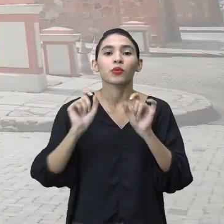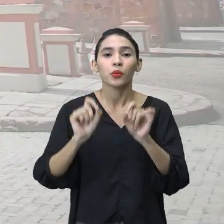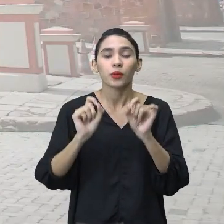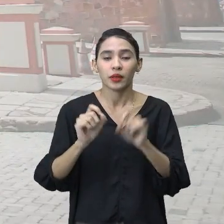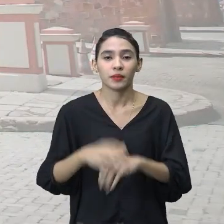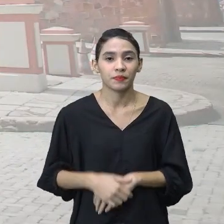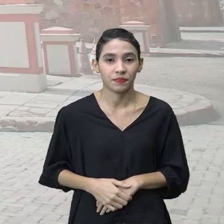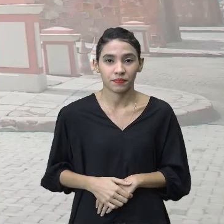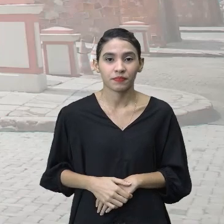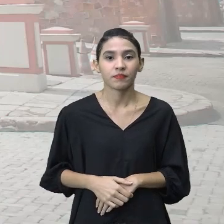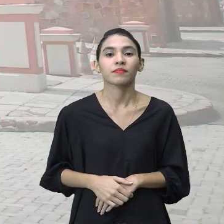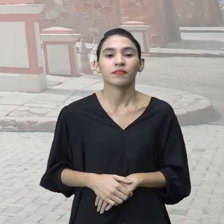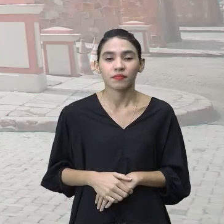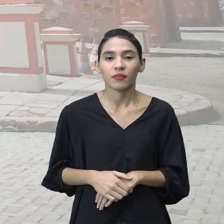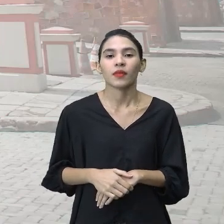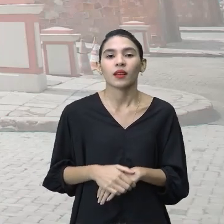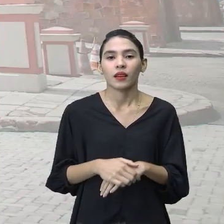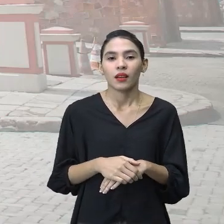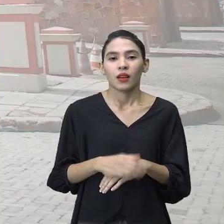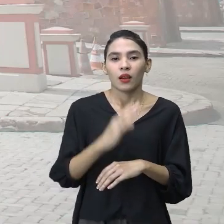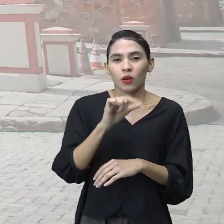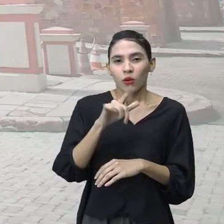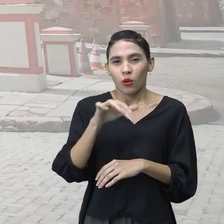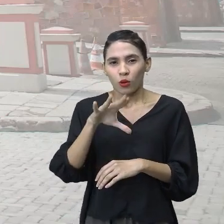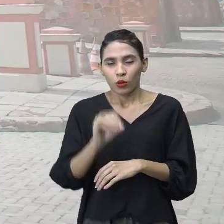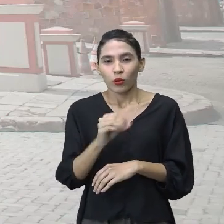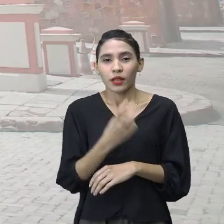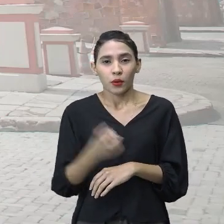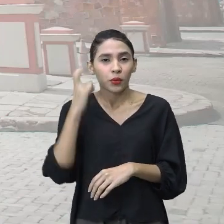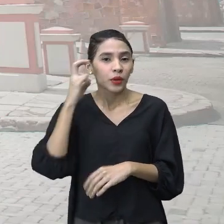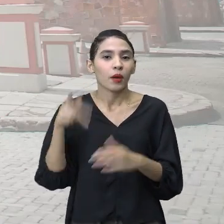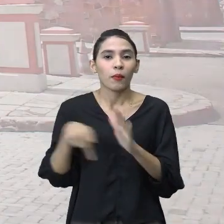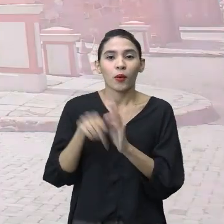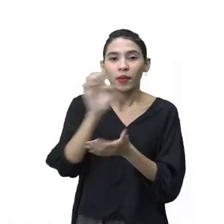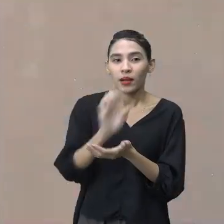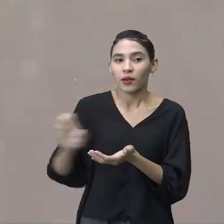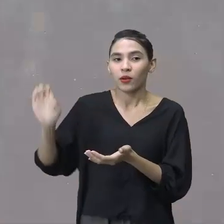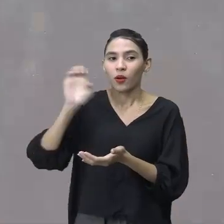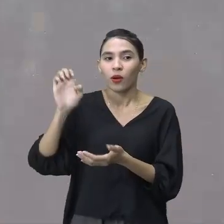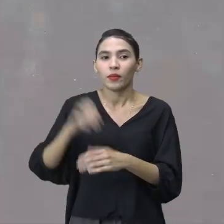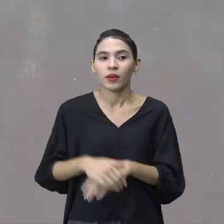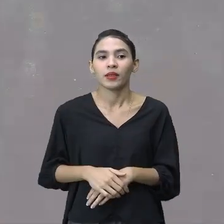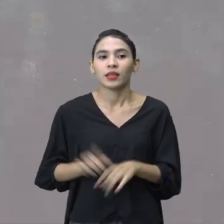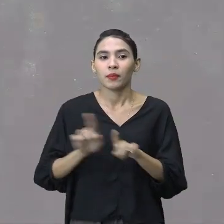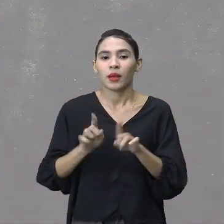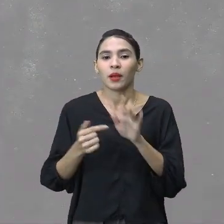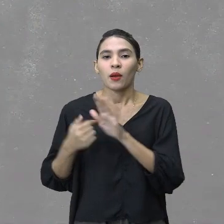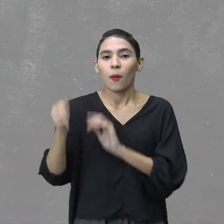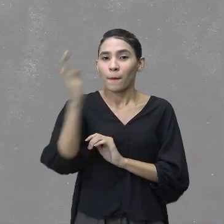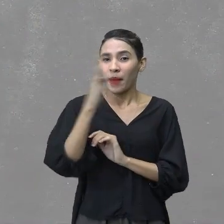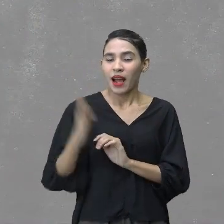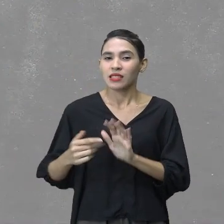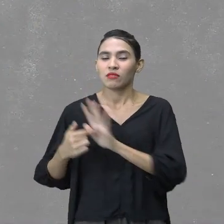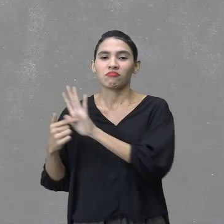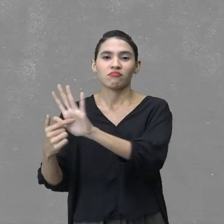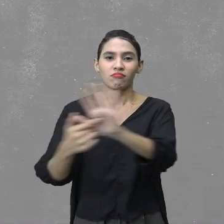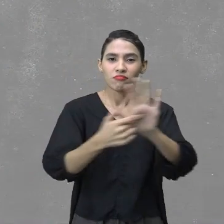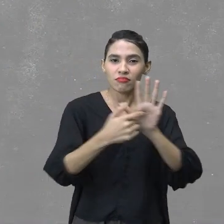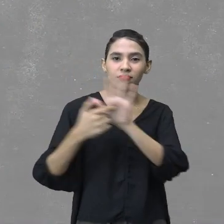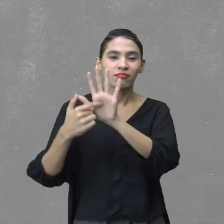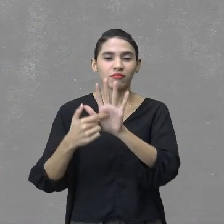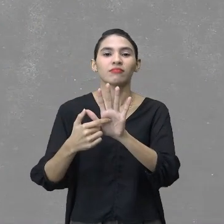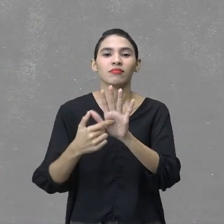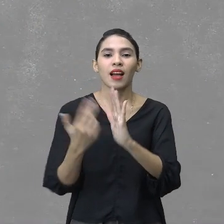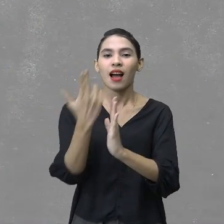Vamos dizer, uma colônia cultural da Europa foi a Semana de Arte Moderna. O Brasil mostra sua cara enquanto